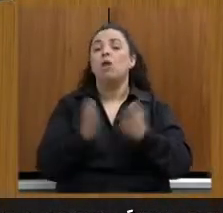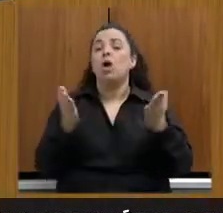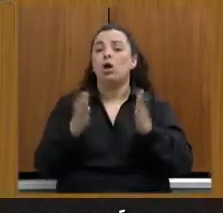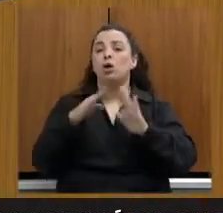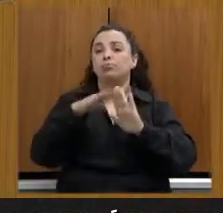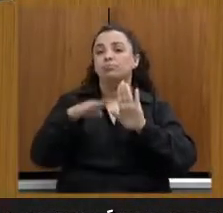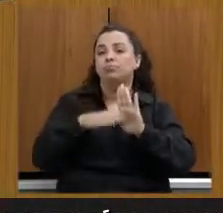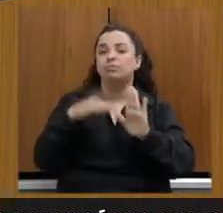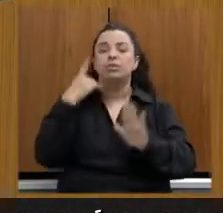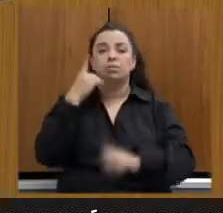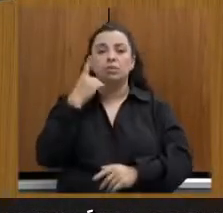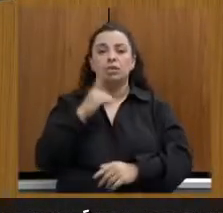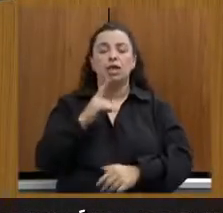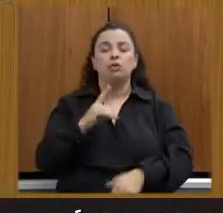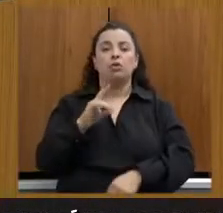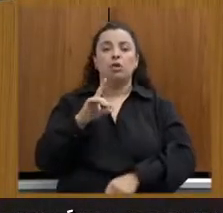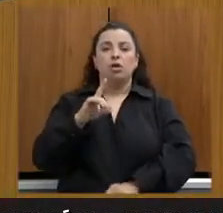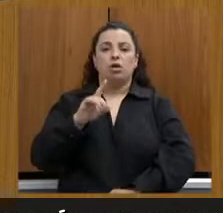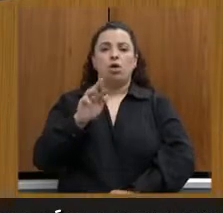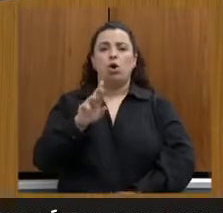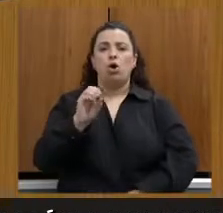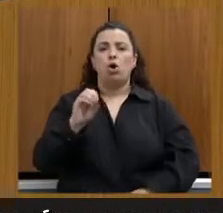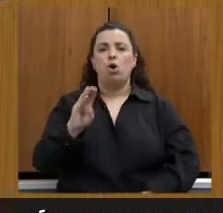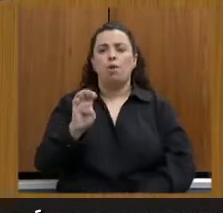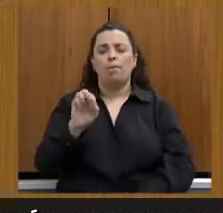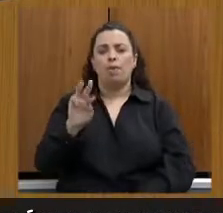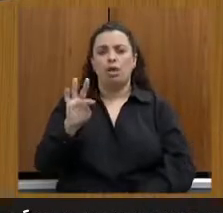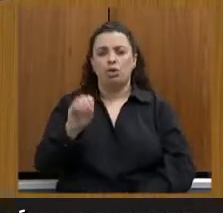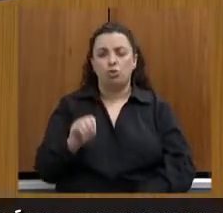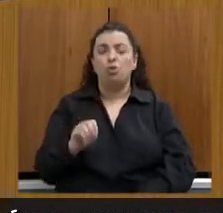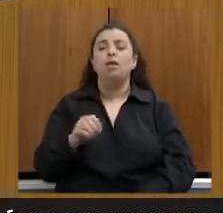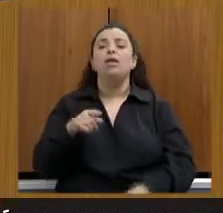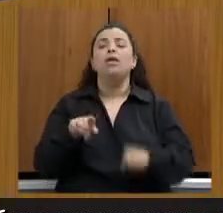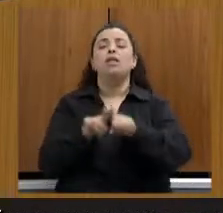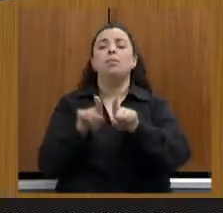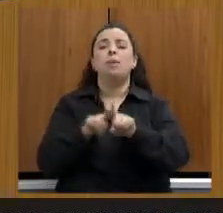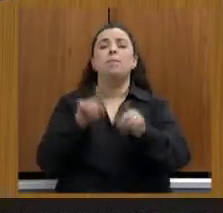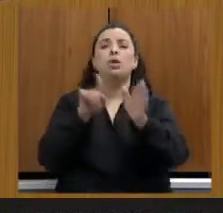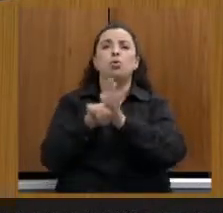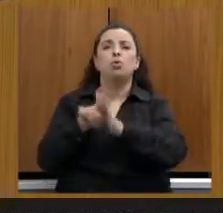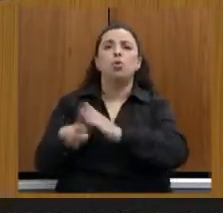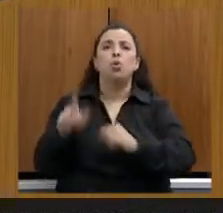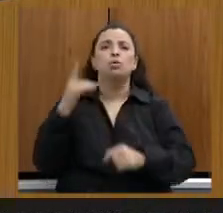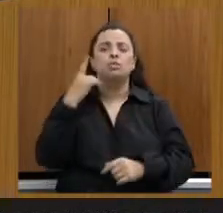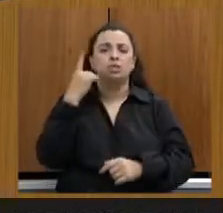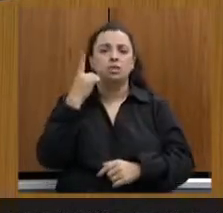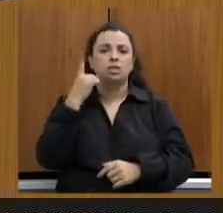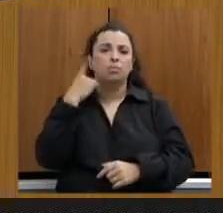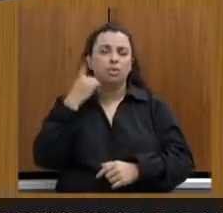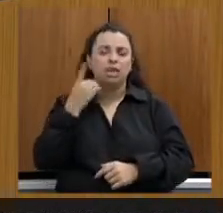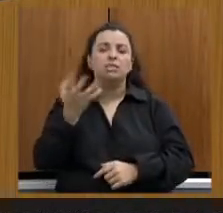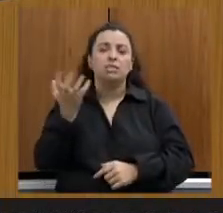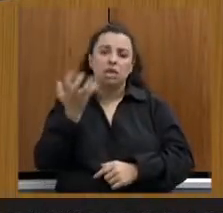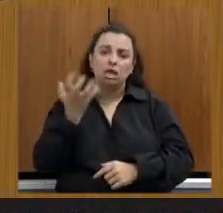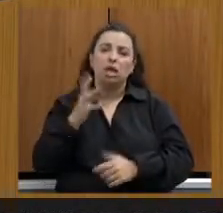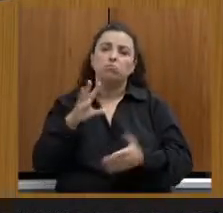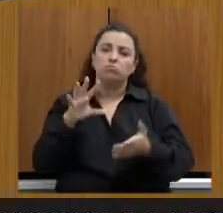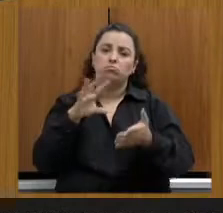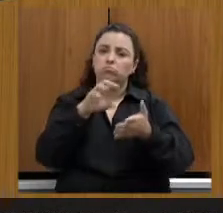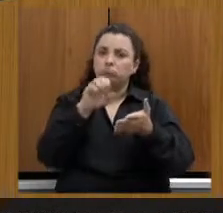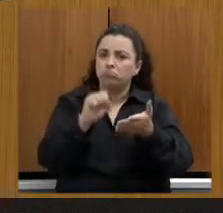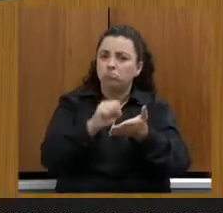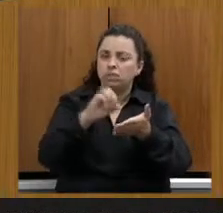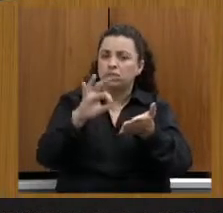os colegas parlamentares que estão virtualmente conosco e o deputado Guilherme, que está presencialmente, se desejam se inscrever para fazer as suas